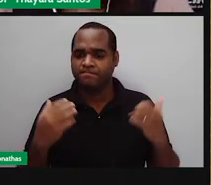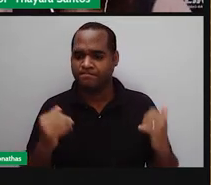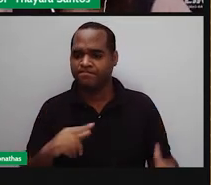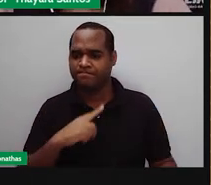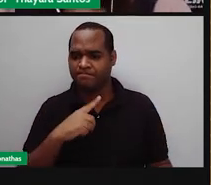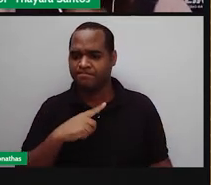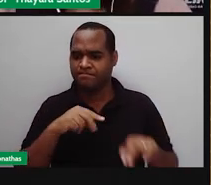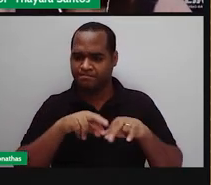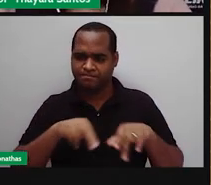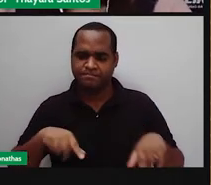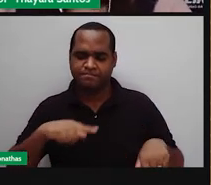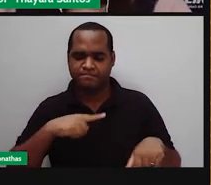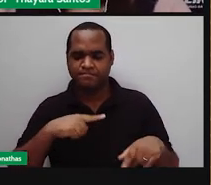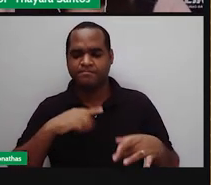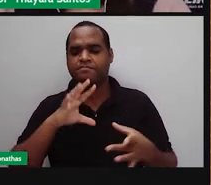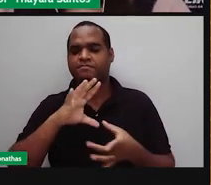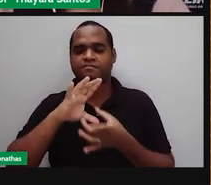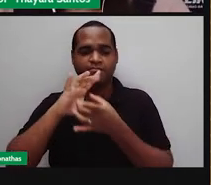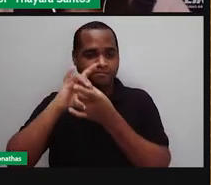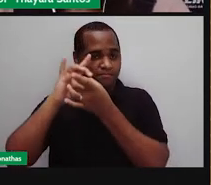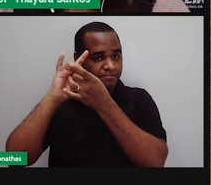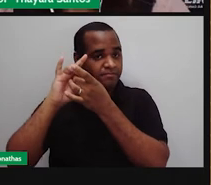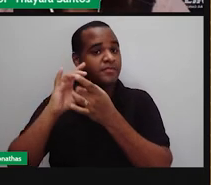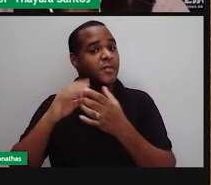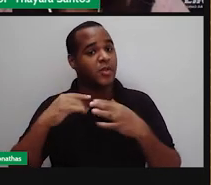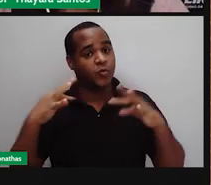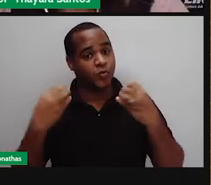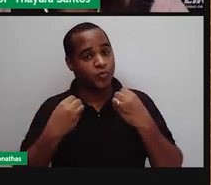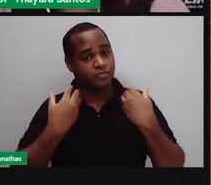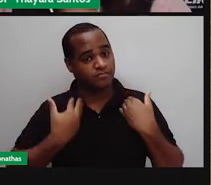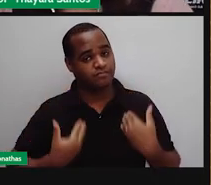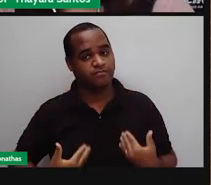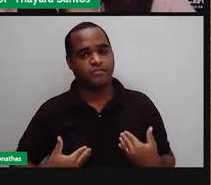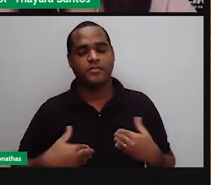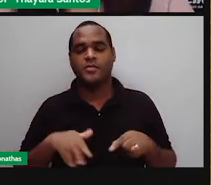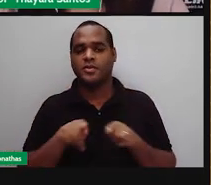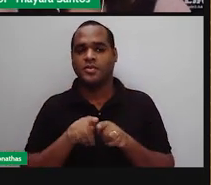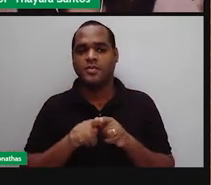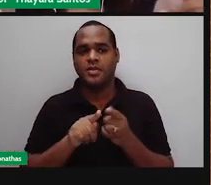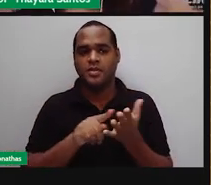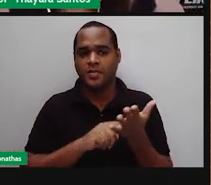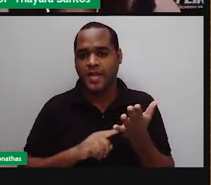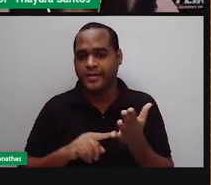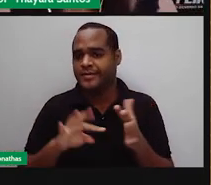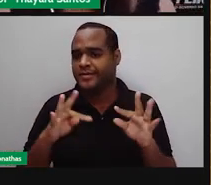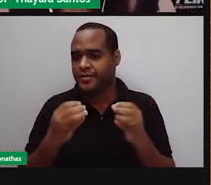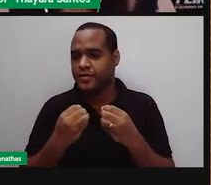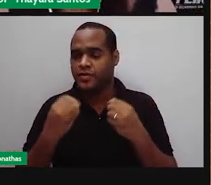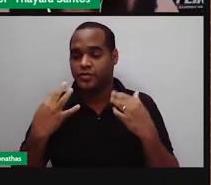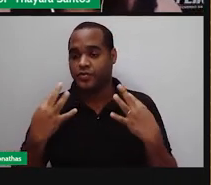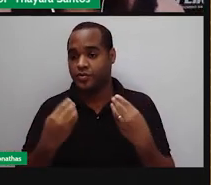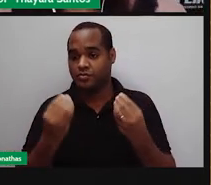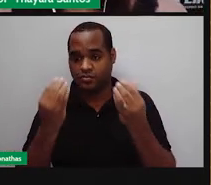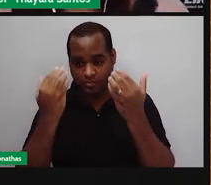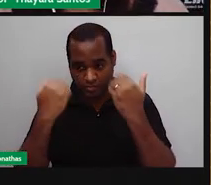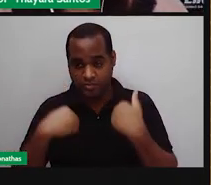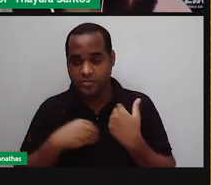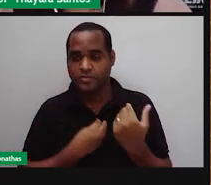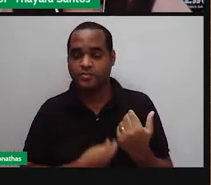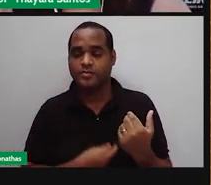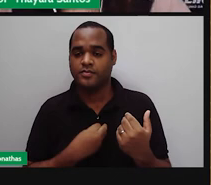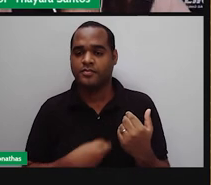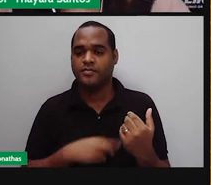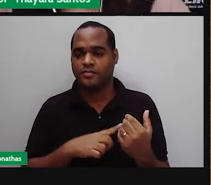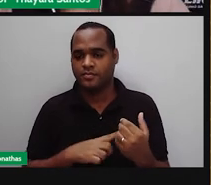existem vários tipos de mecanorreceptores espalhados pelo nosso corpo inteiro, na nossa pele, e nos nossos órgãos internos também.